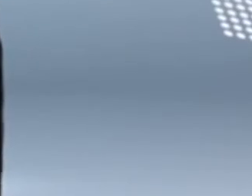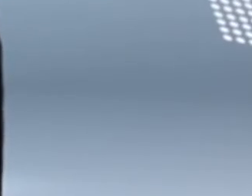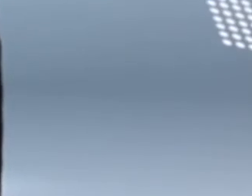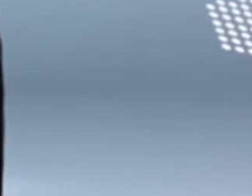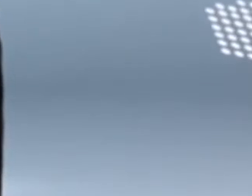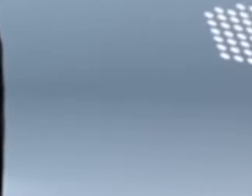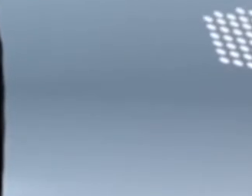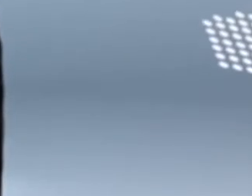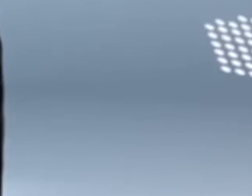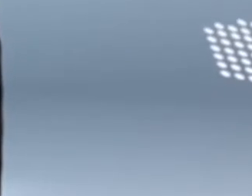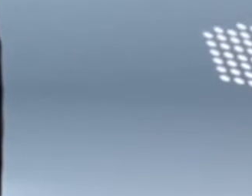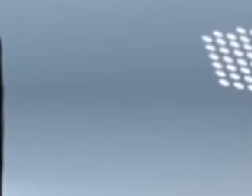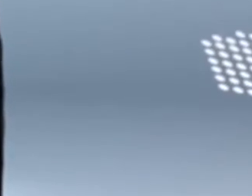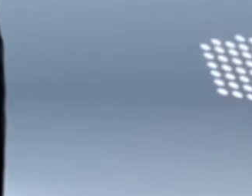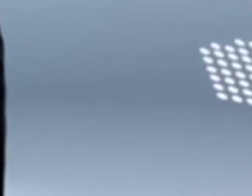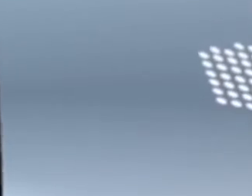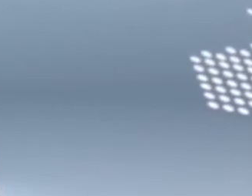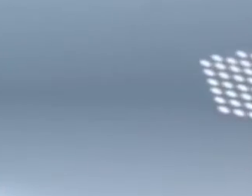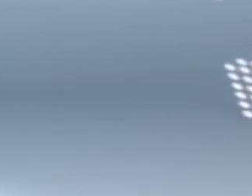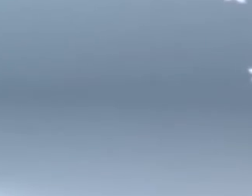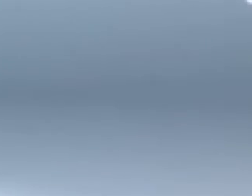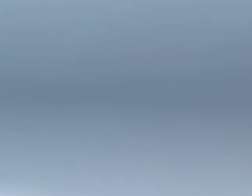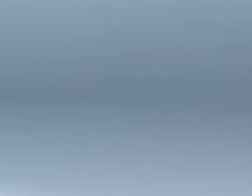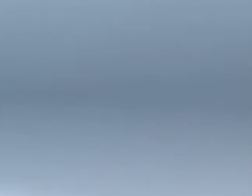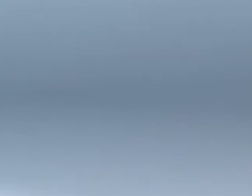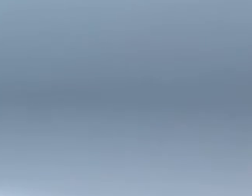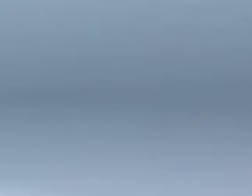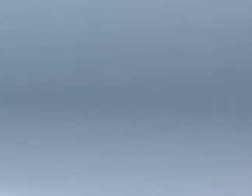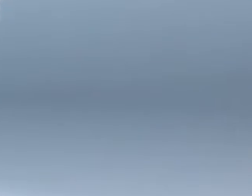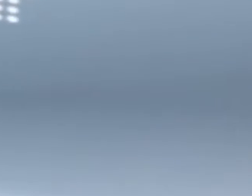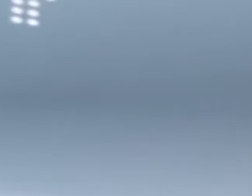milagre a todos